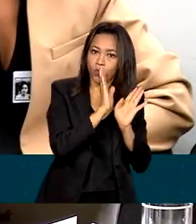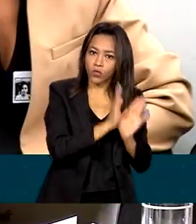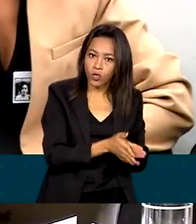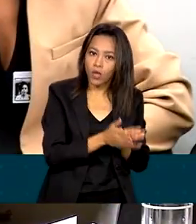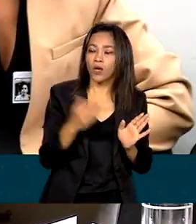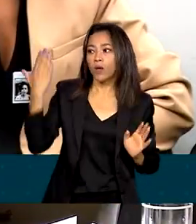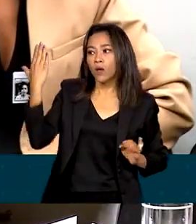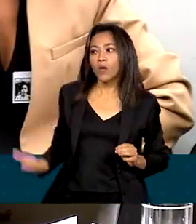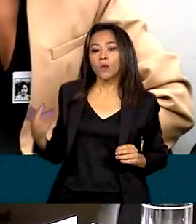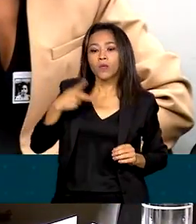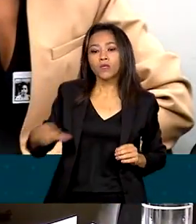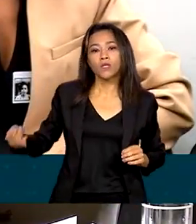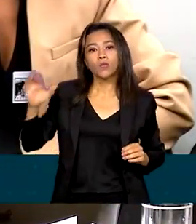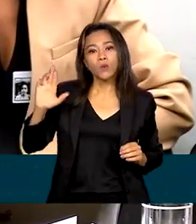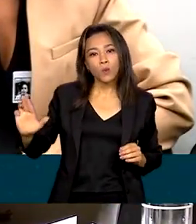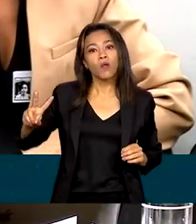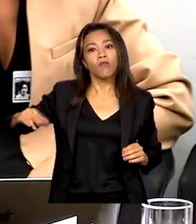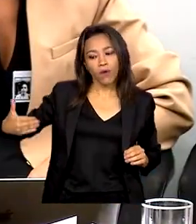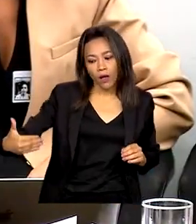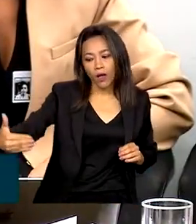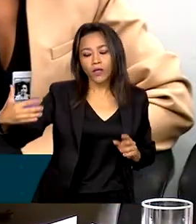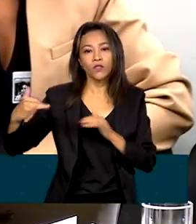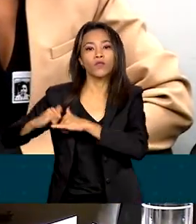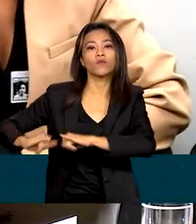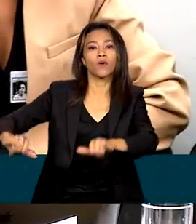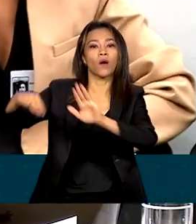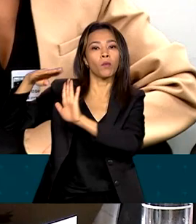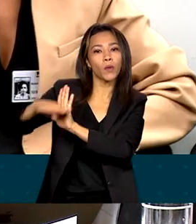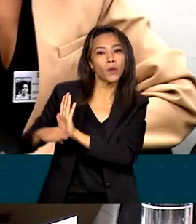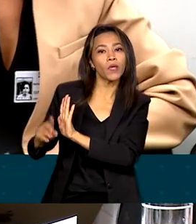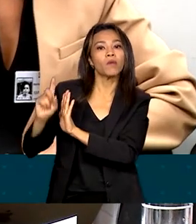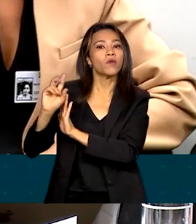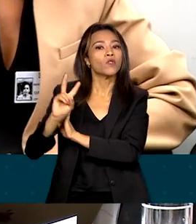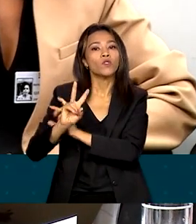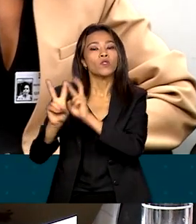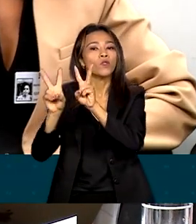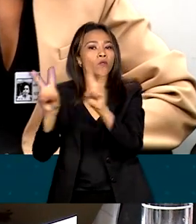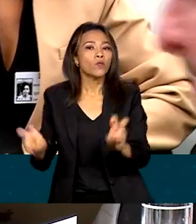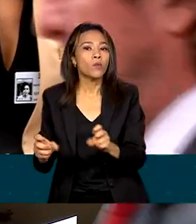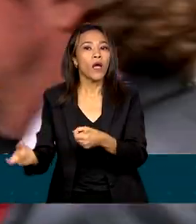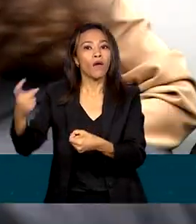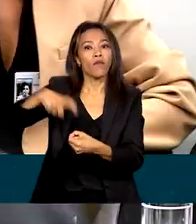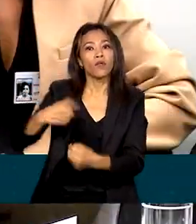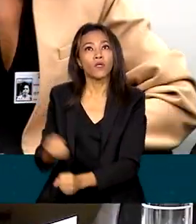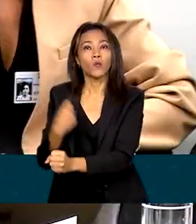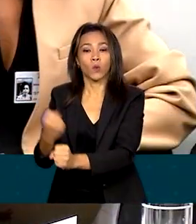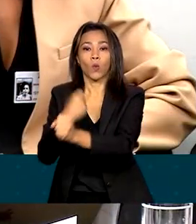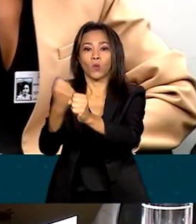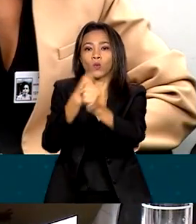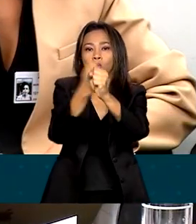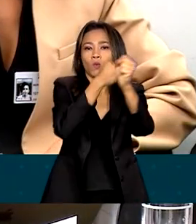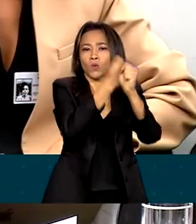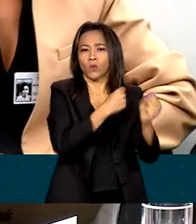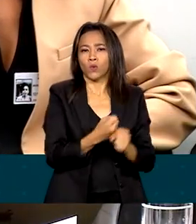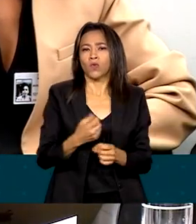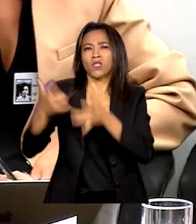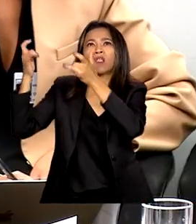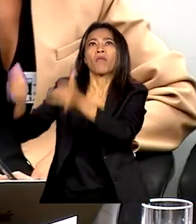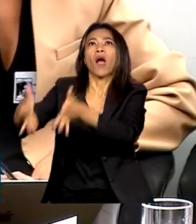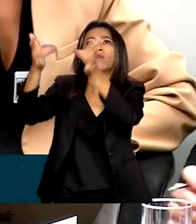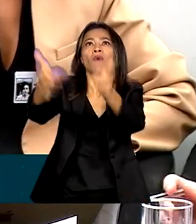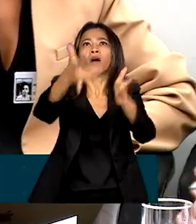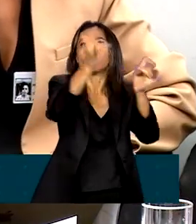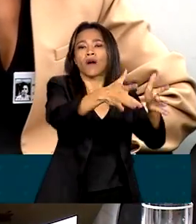repactuação de todas as obras inacabadas e paralisadas, sejam